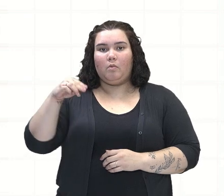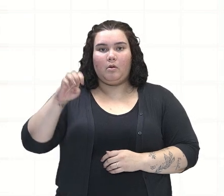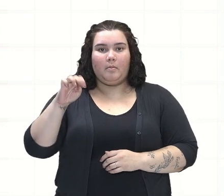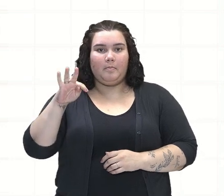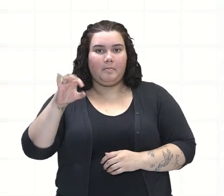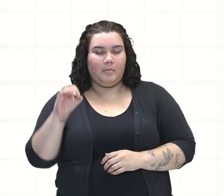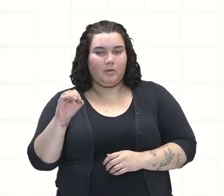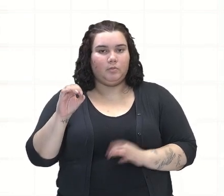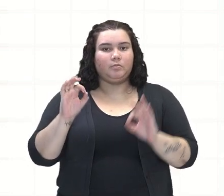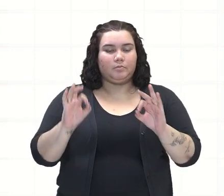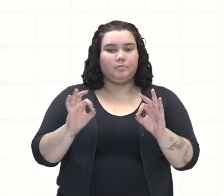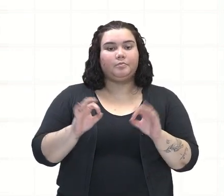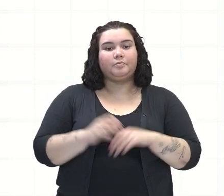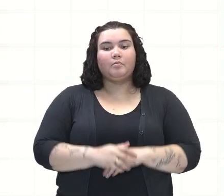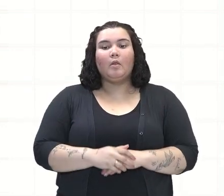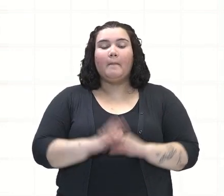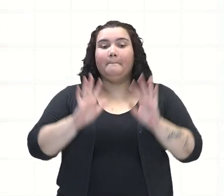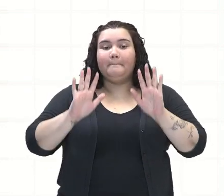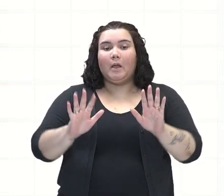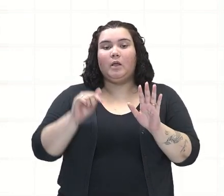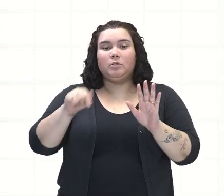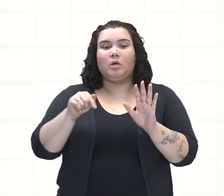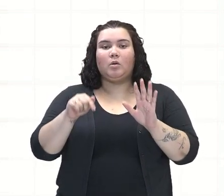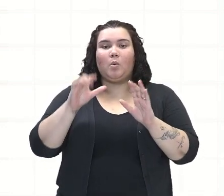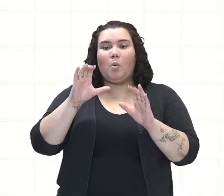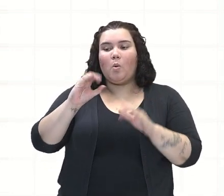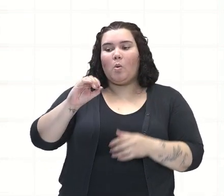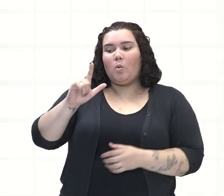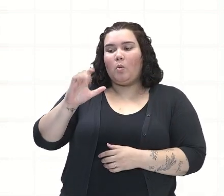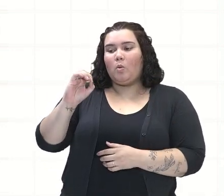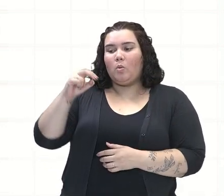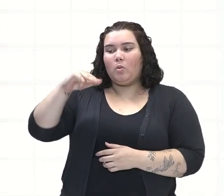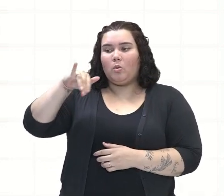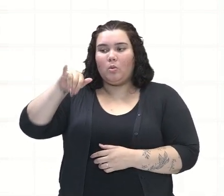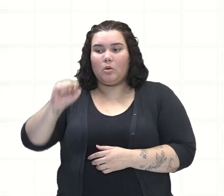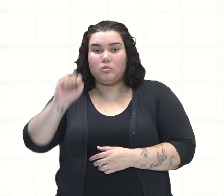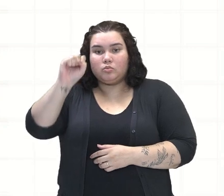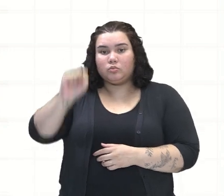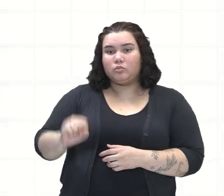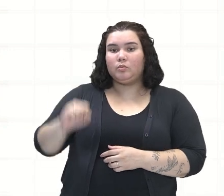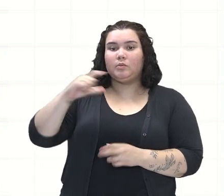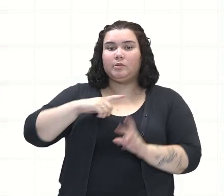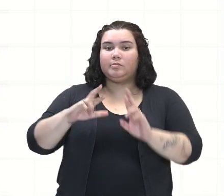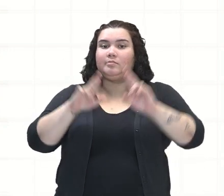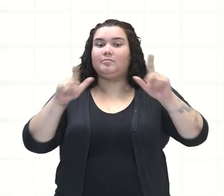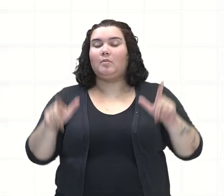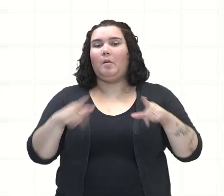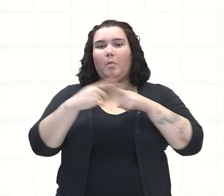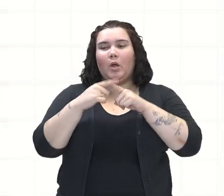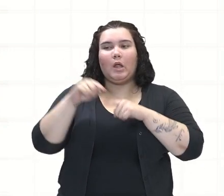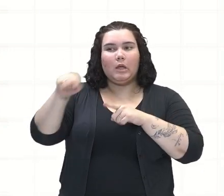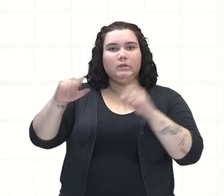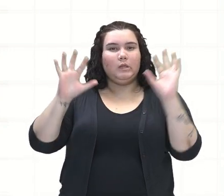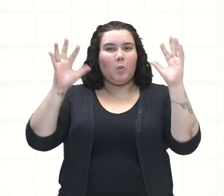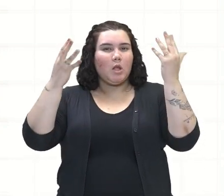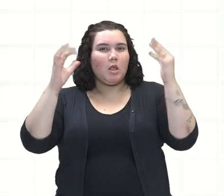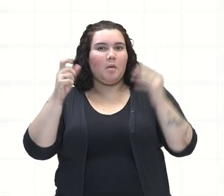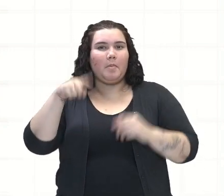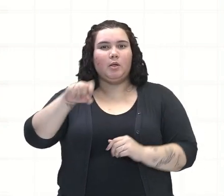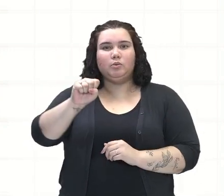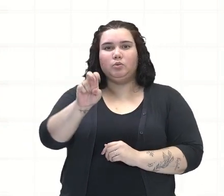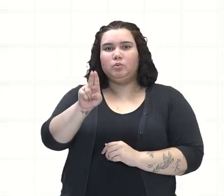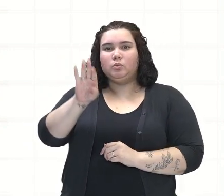povoamento. Nas colônias do Sul, a gente tem uma pequena diferença, porque lá, por conta do clima subtropical,